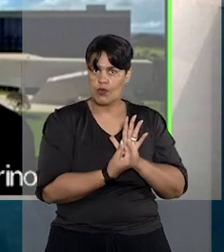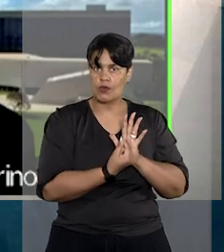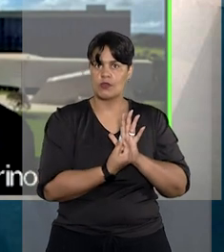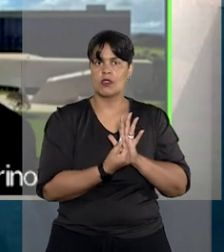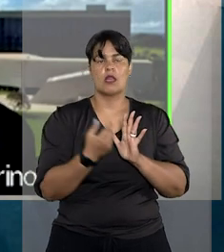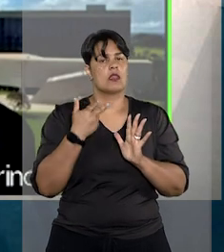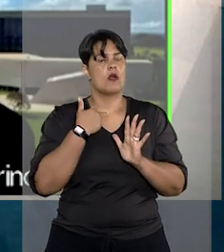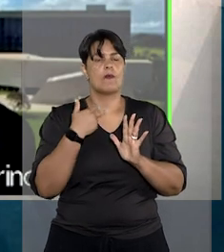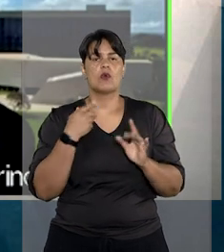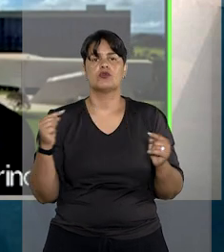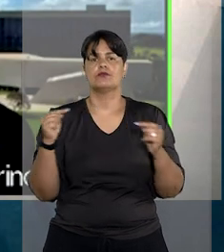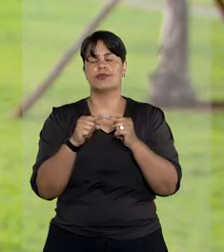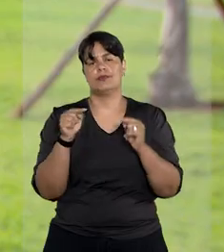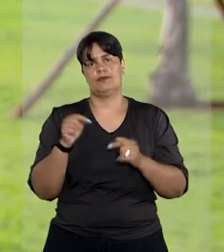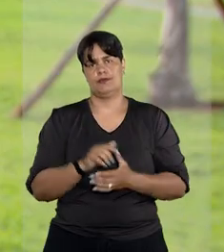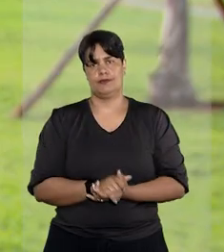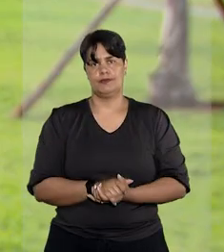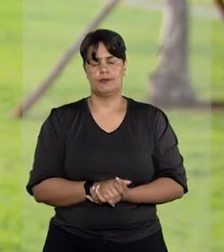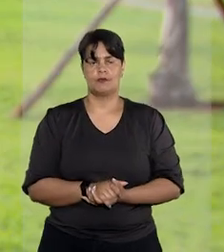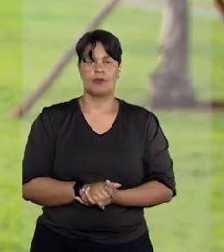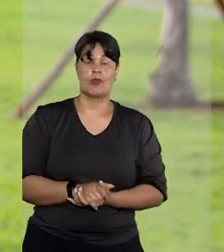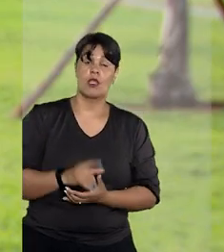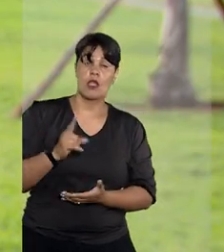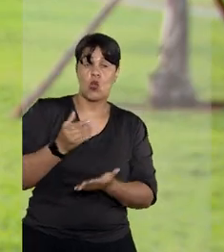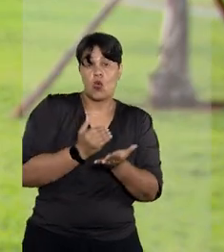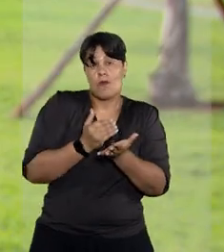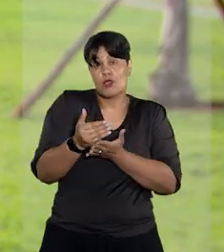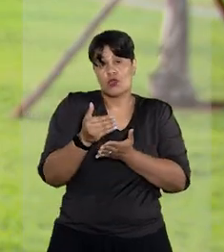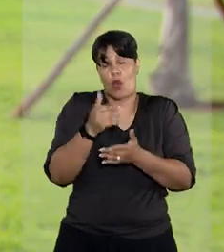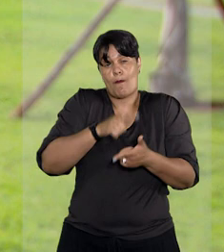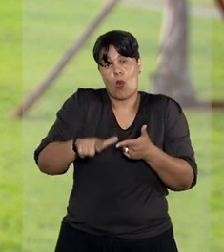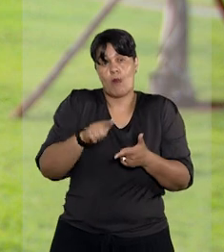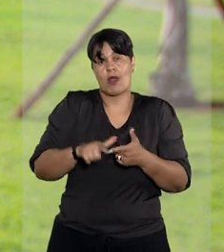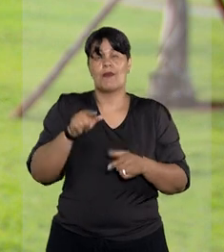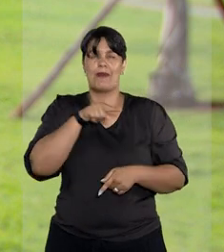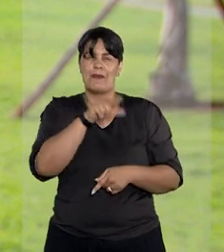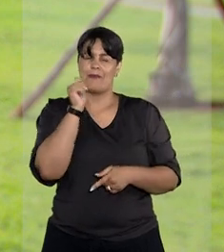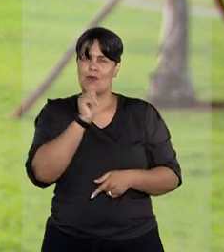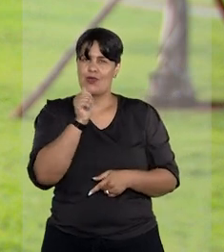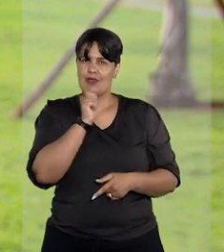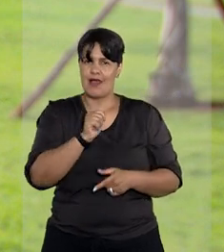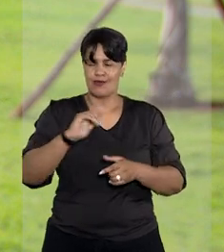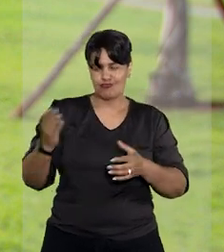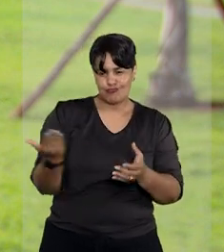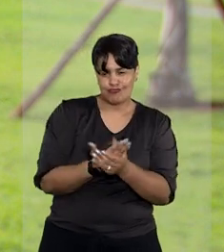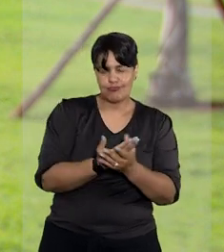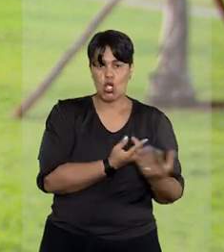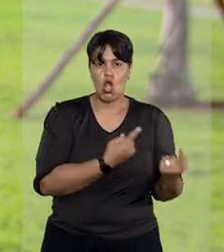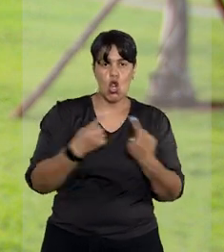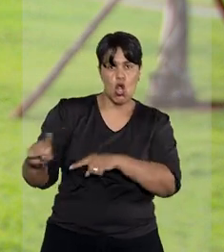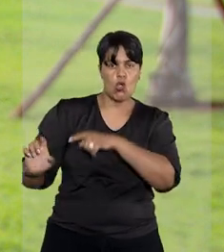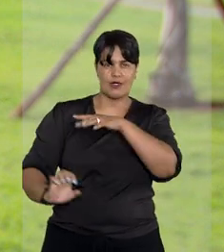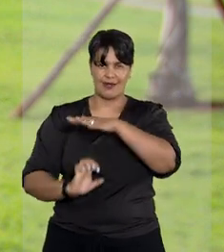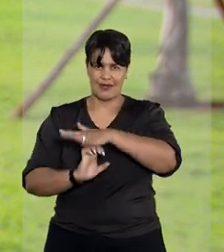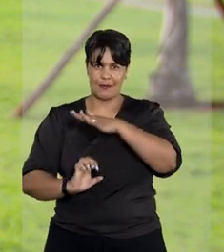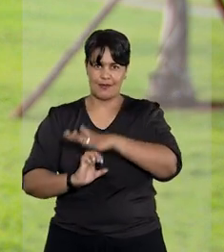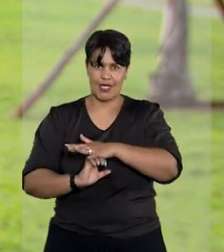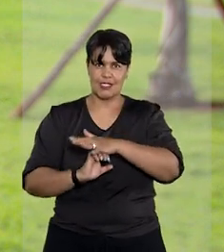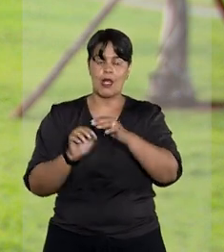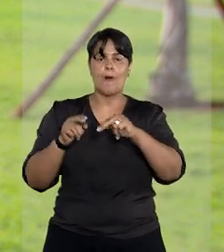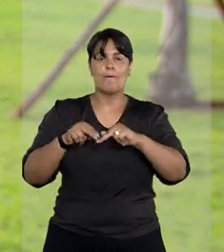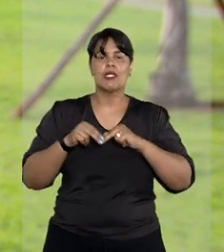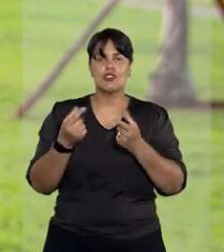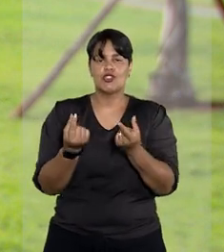não poderia ser aplicado. O caso teve início quando uma mulher ajuizou a ação contra a JBS Aves, requerendo